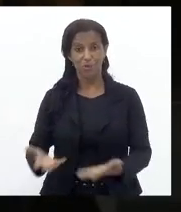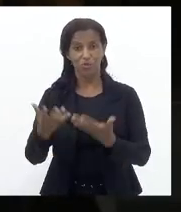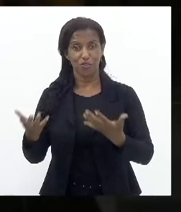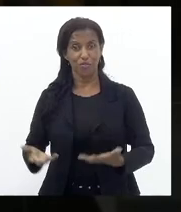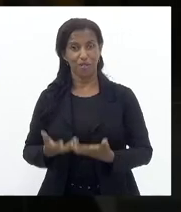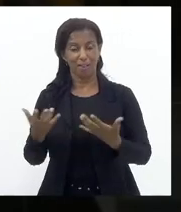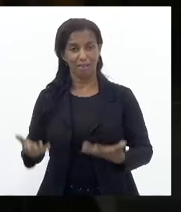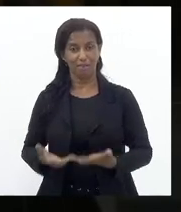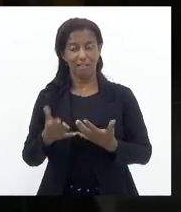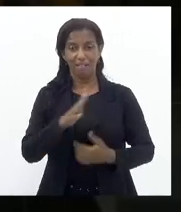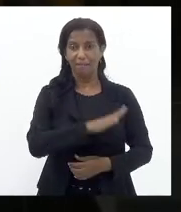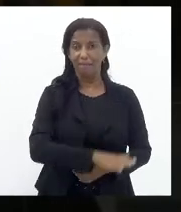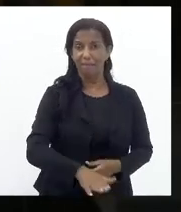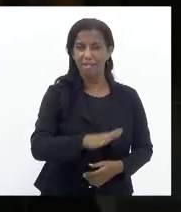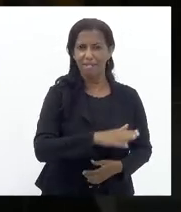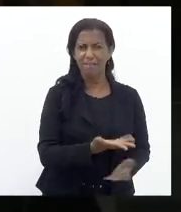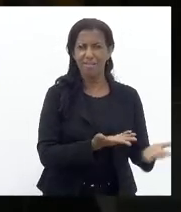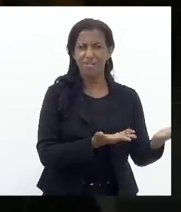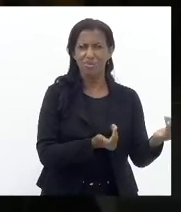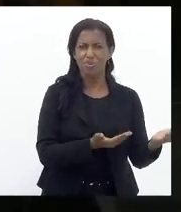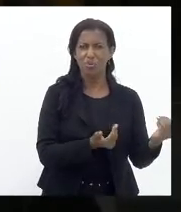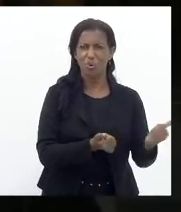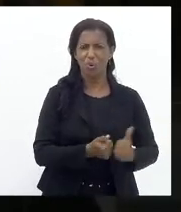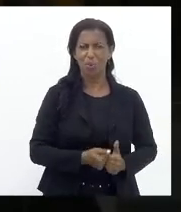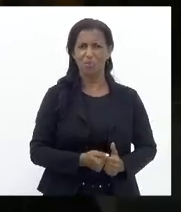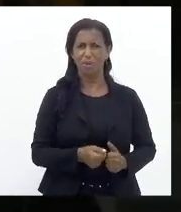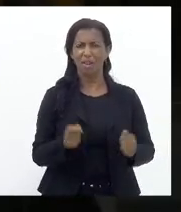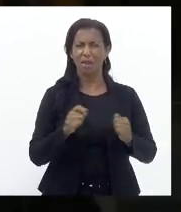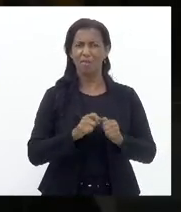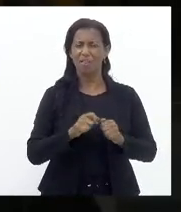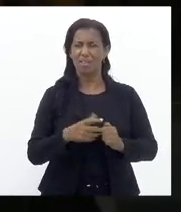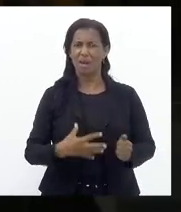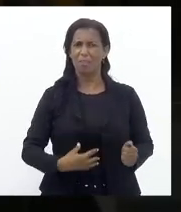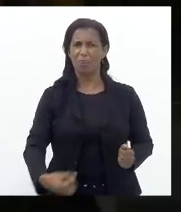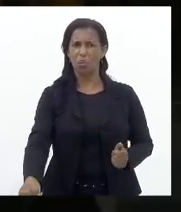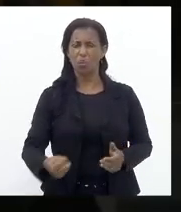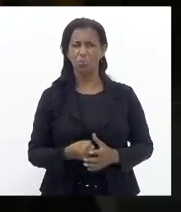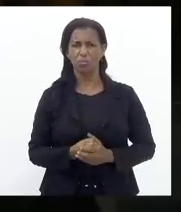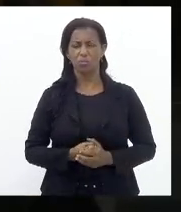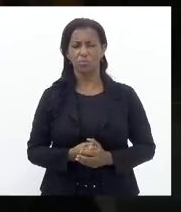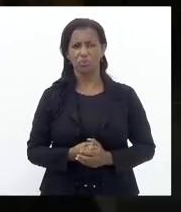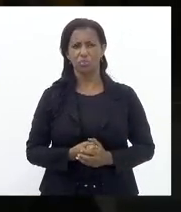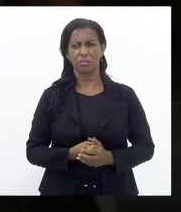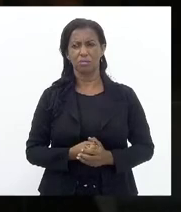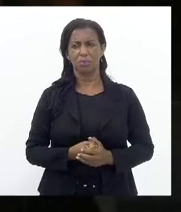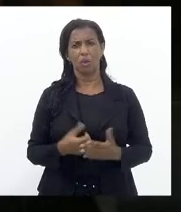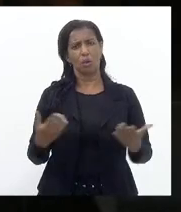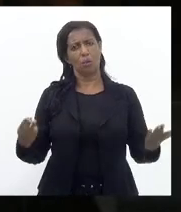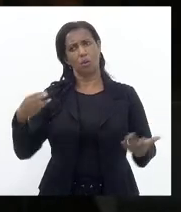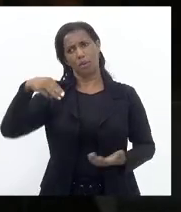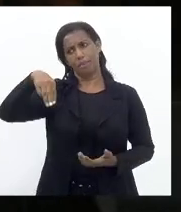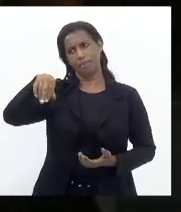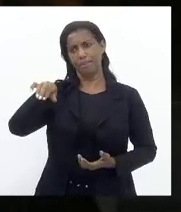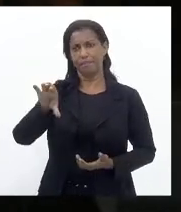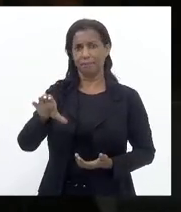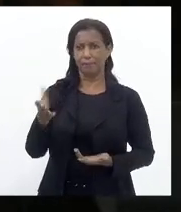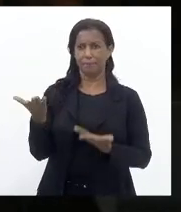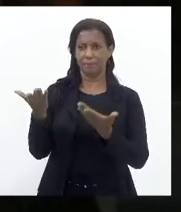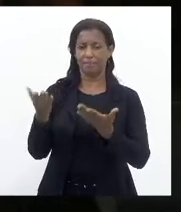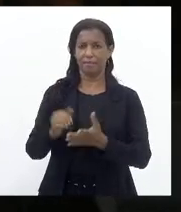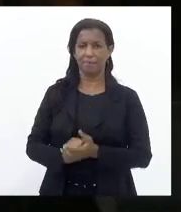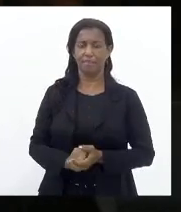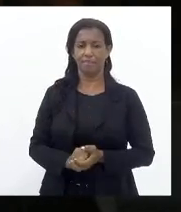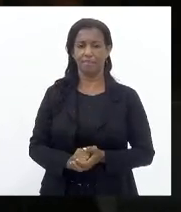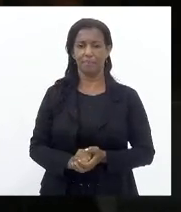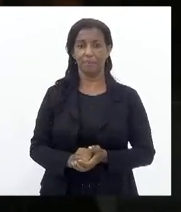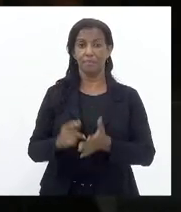Crianças E jovens A fazerem aborto Ora deputado Min Que vossa excelência Antes